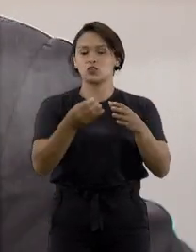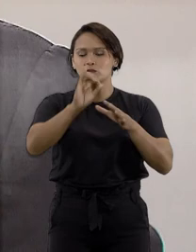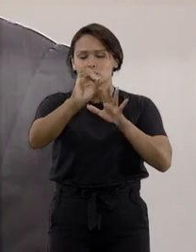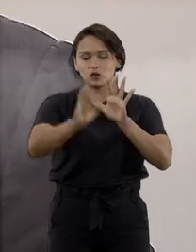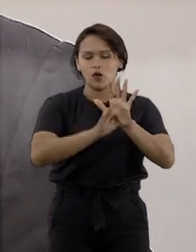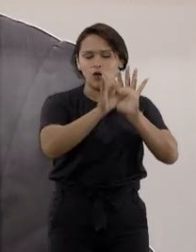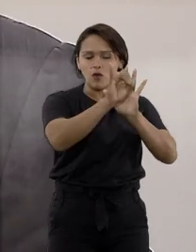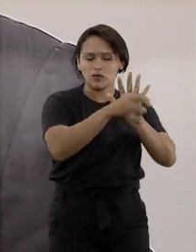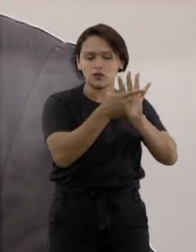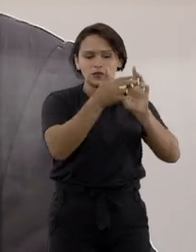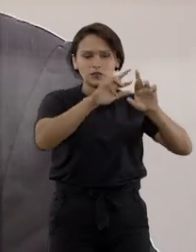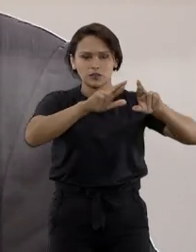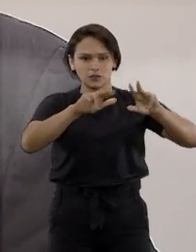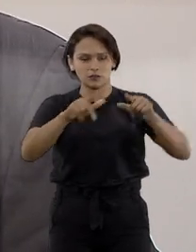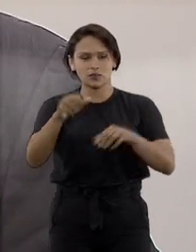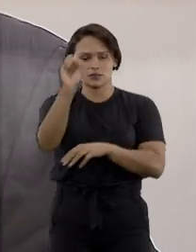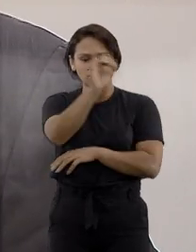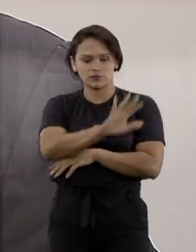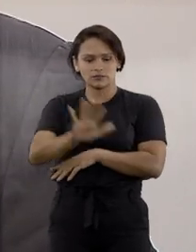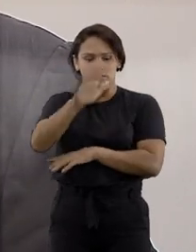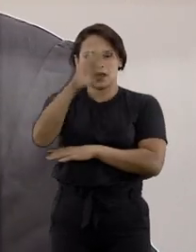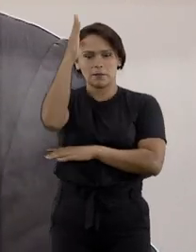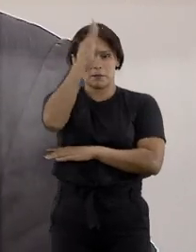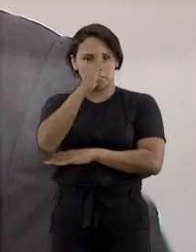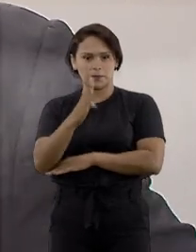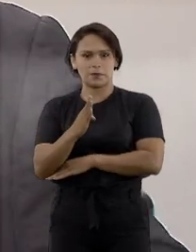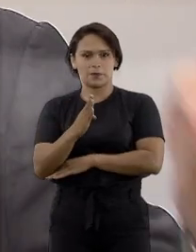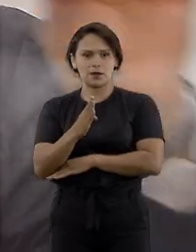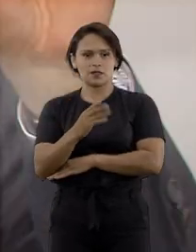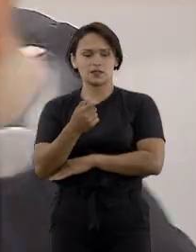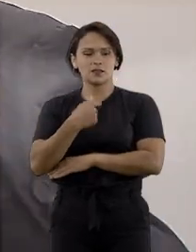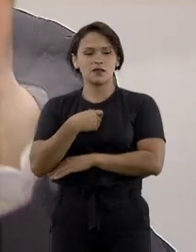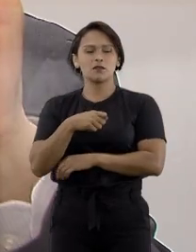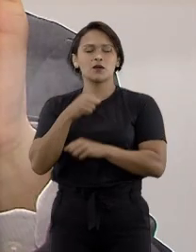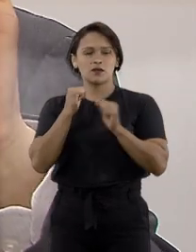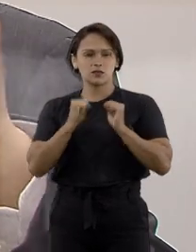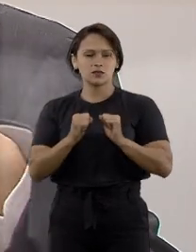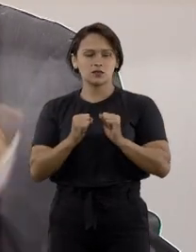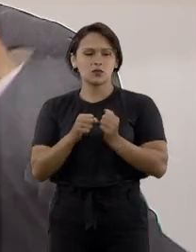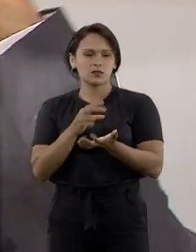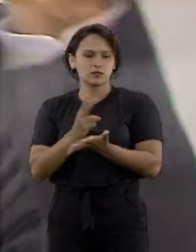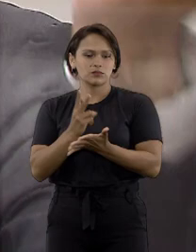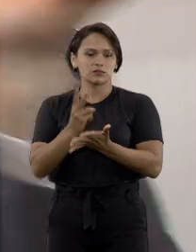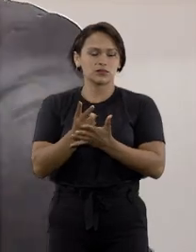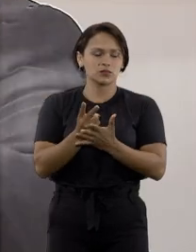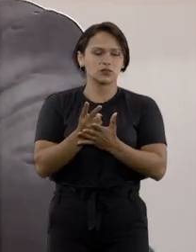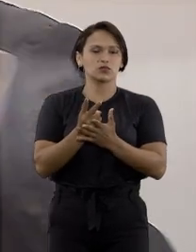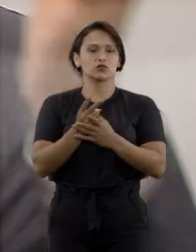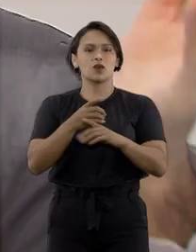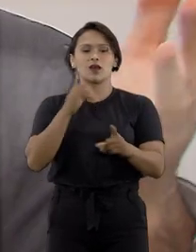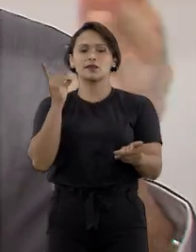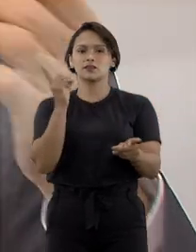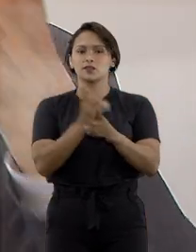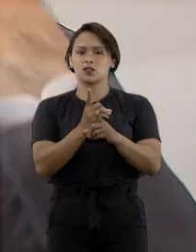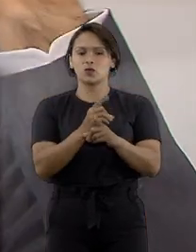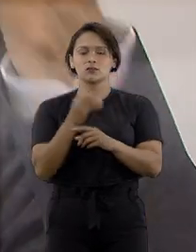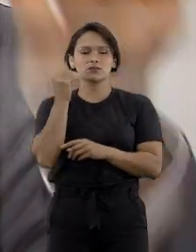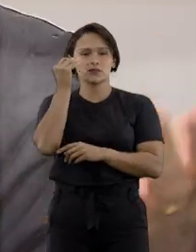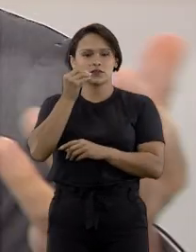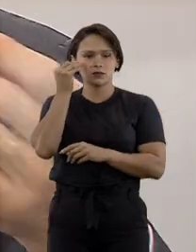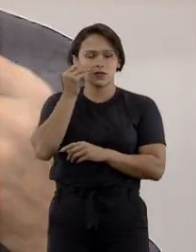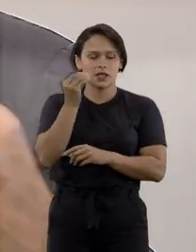judiciais do país, para que a gente possa buscar, a partir da experiência de cada